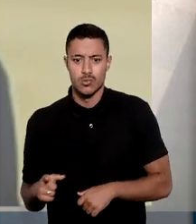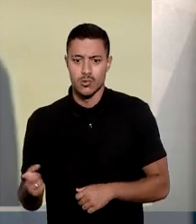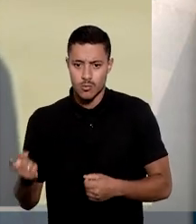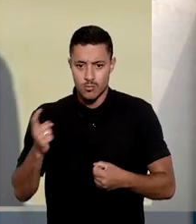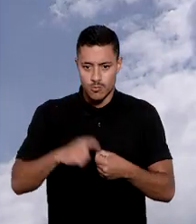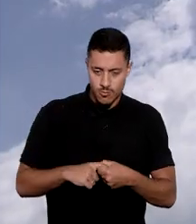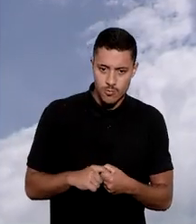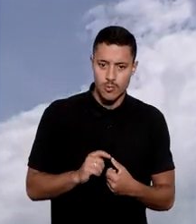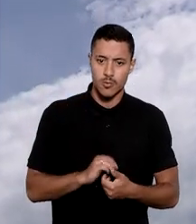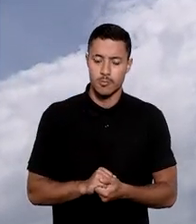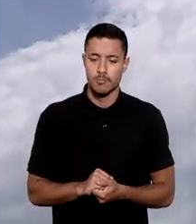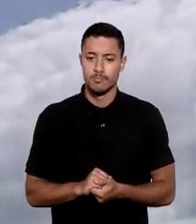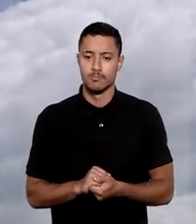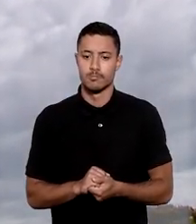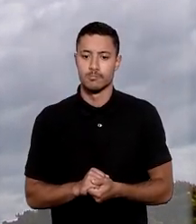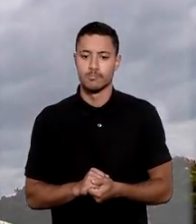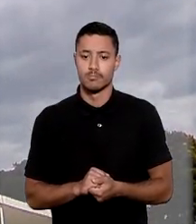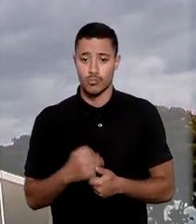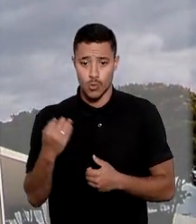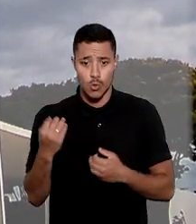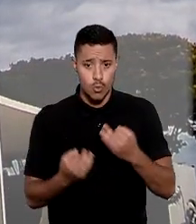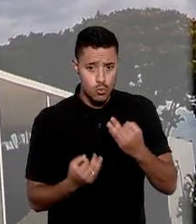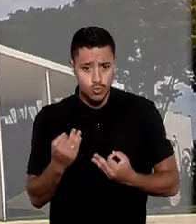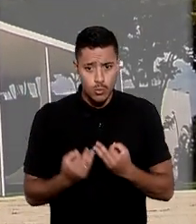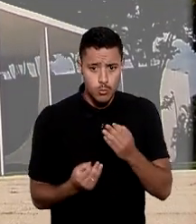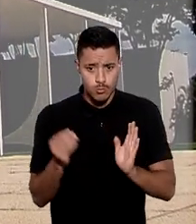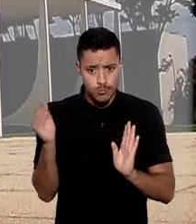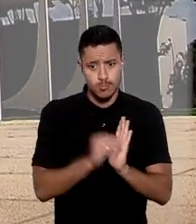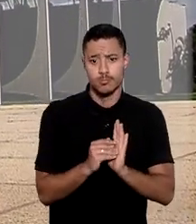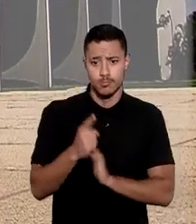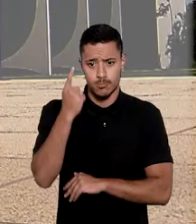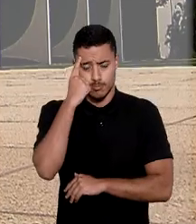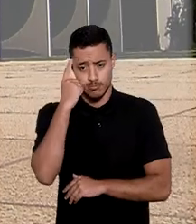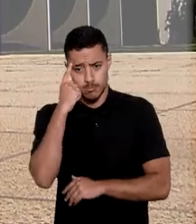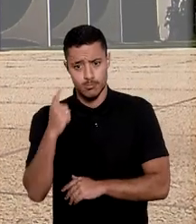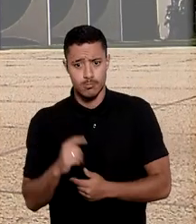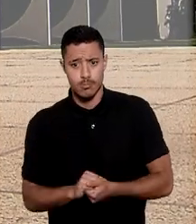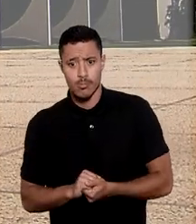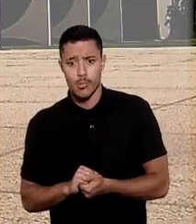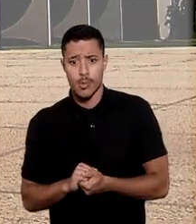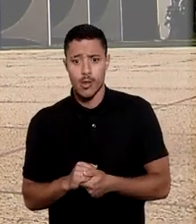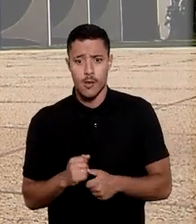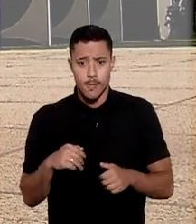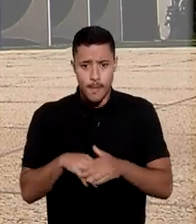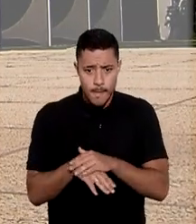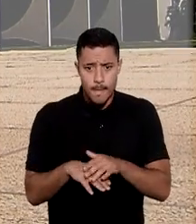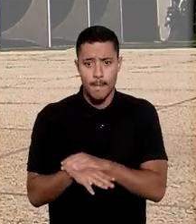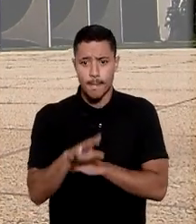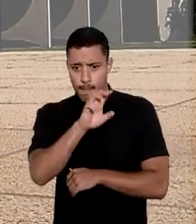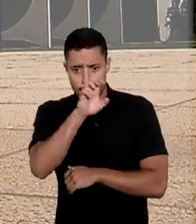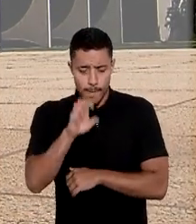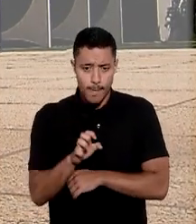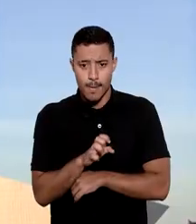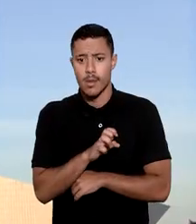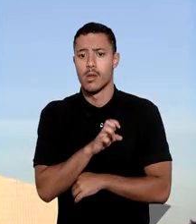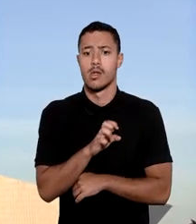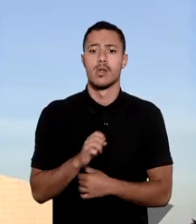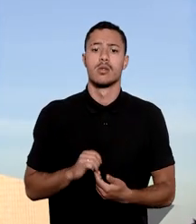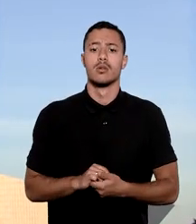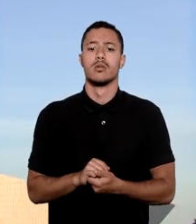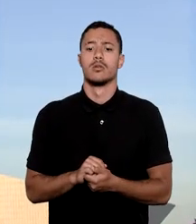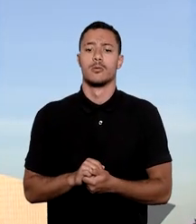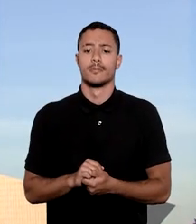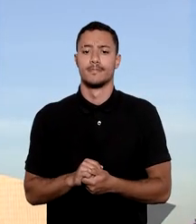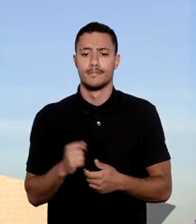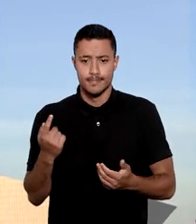retratação. No julgamento do STF foi fixada a tese de que os atos ilícitos praticados por estados estrangeiros em